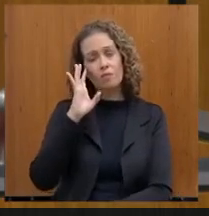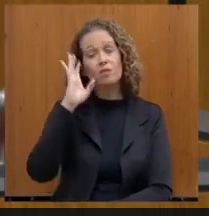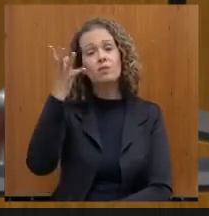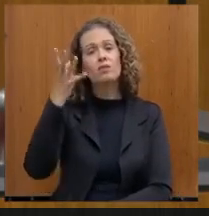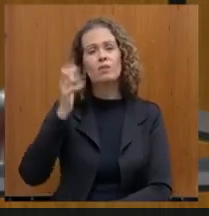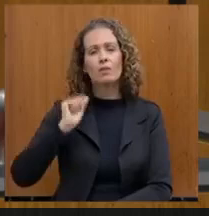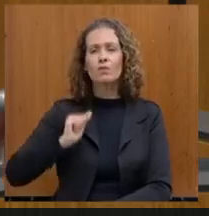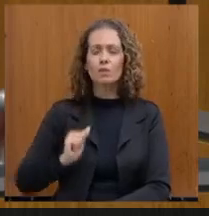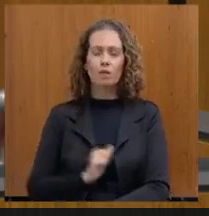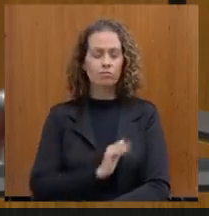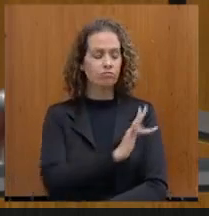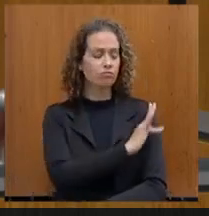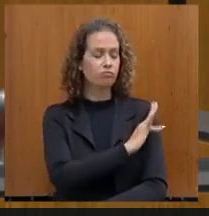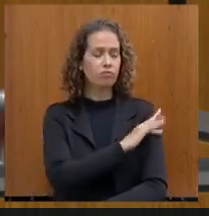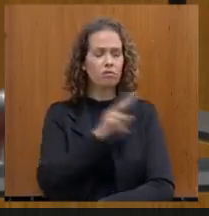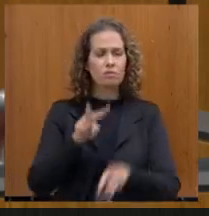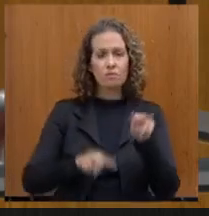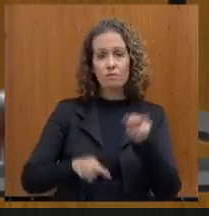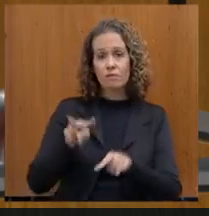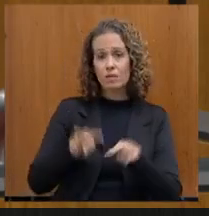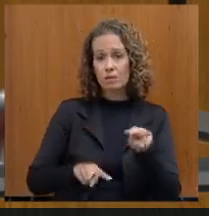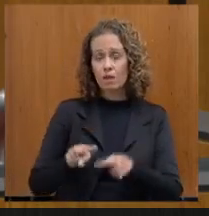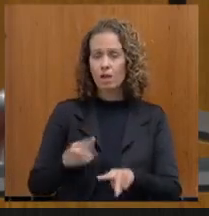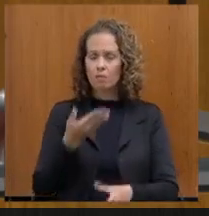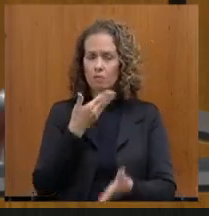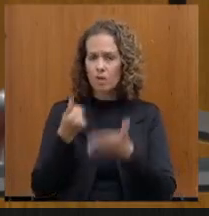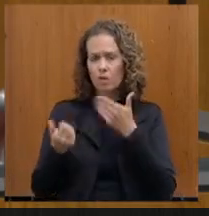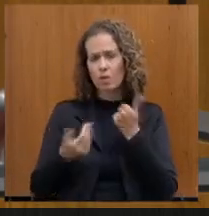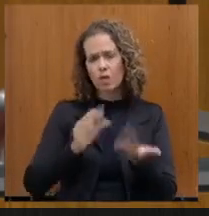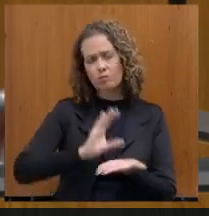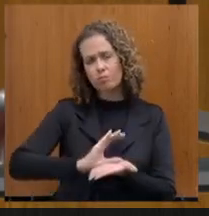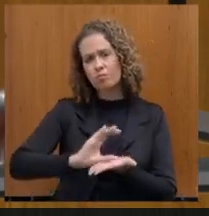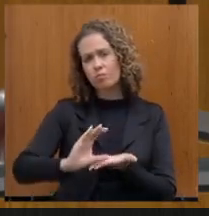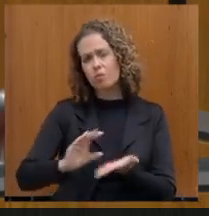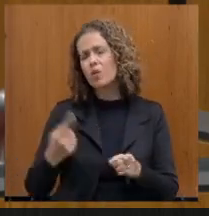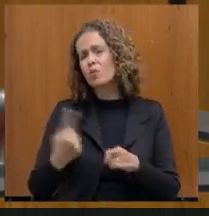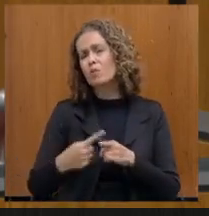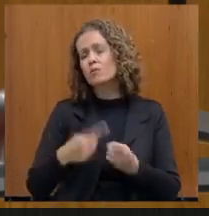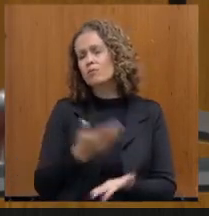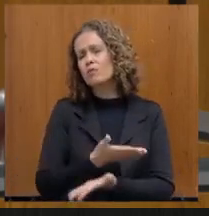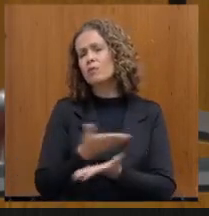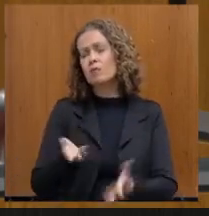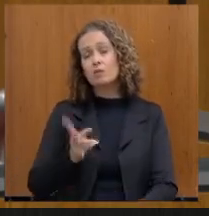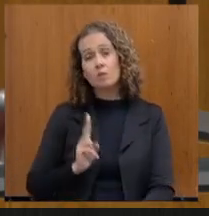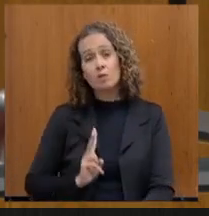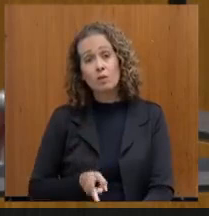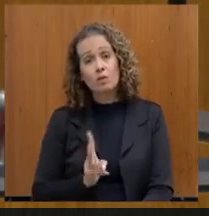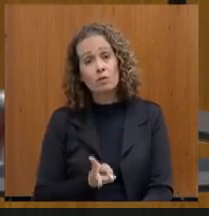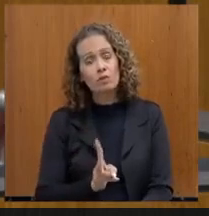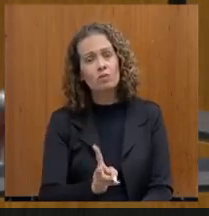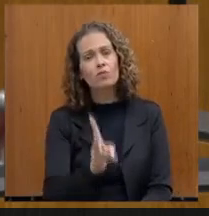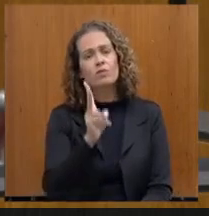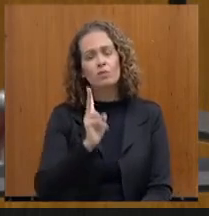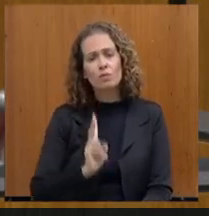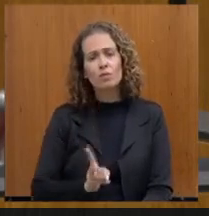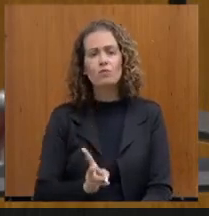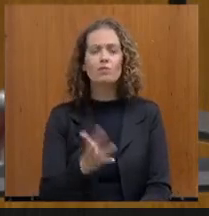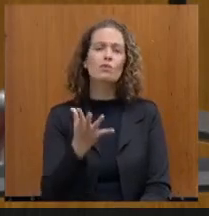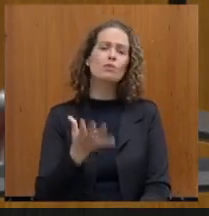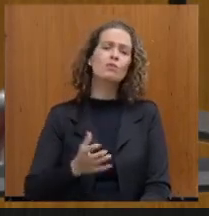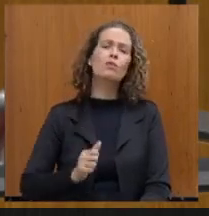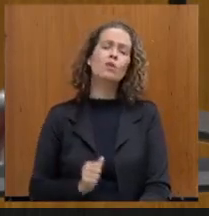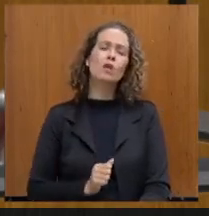sua condição fiscal, fortalecendo a receita? Por que vocês insistem em isenções de receita